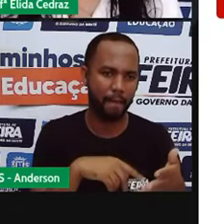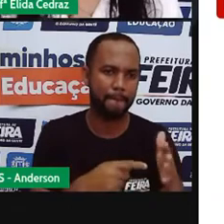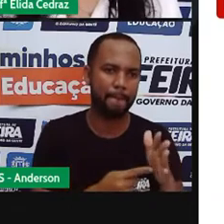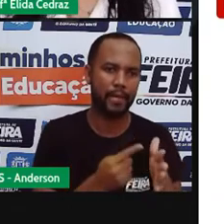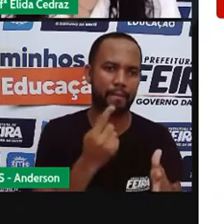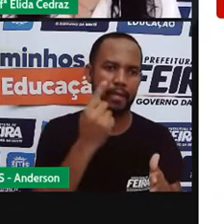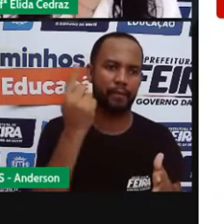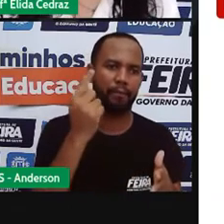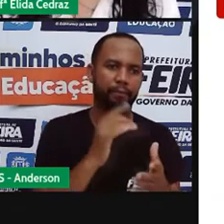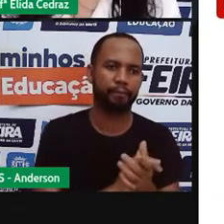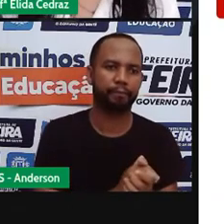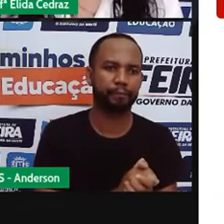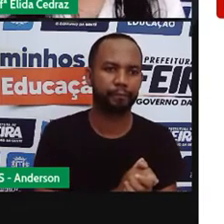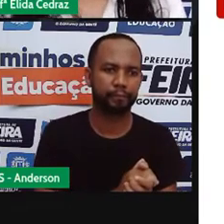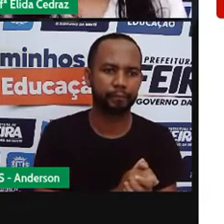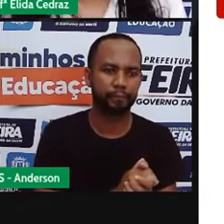coisa,